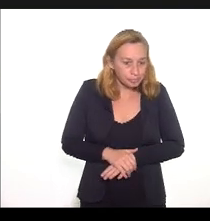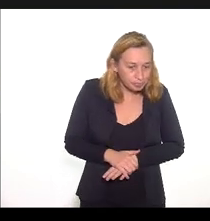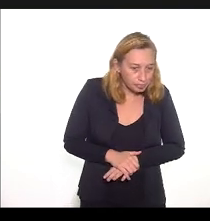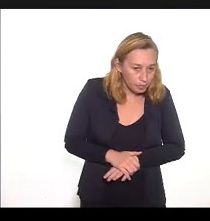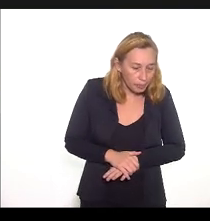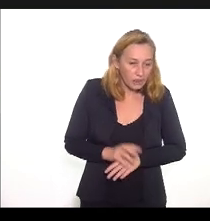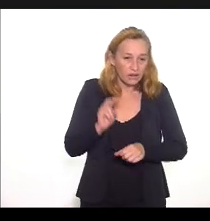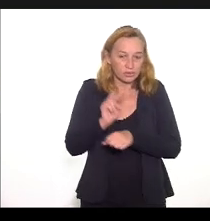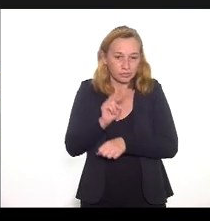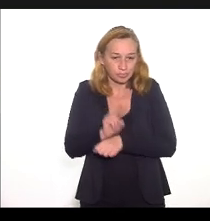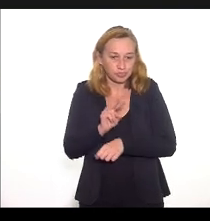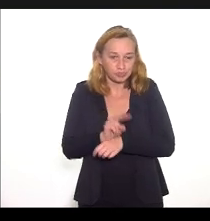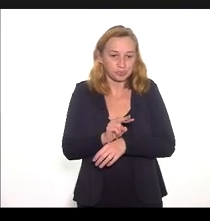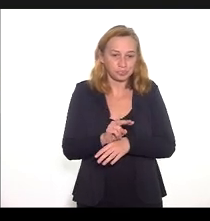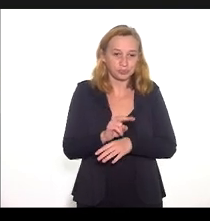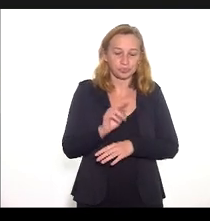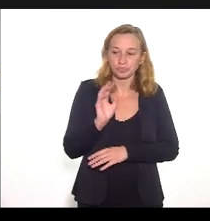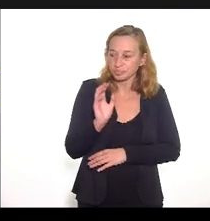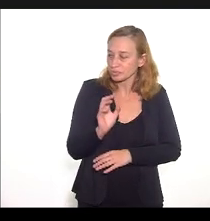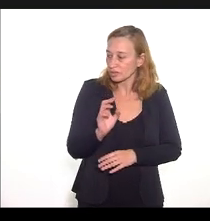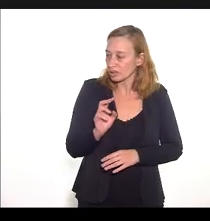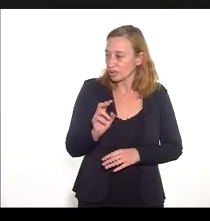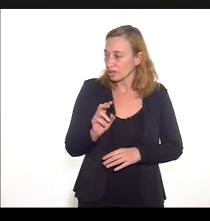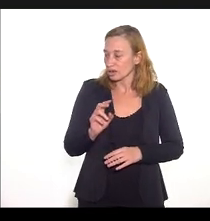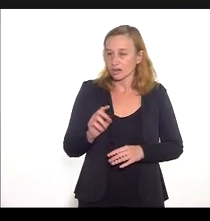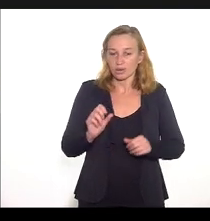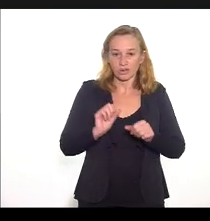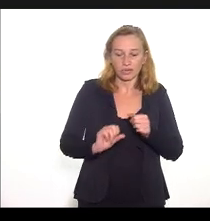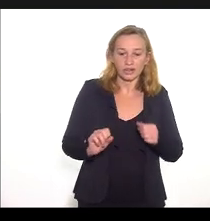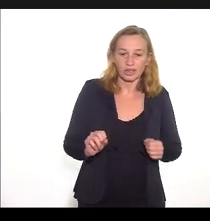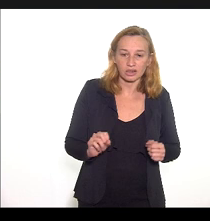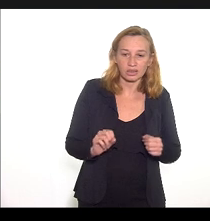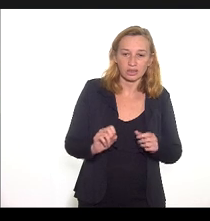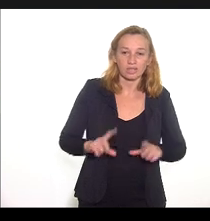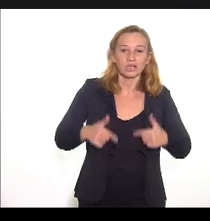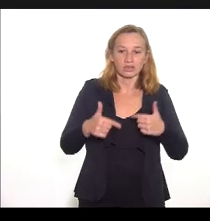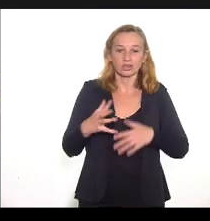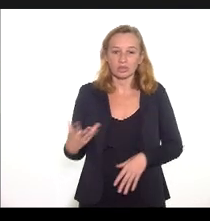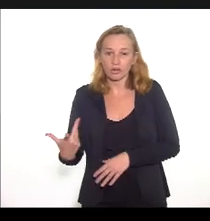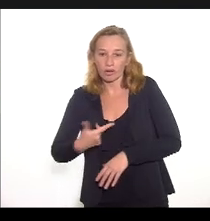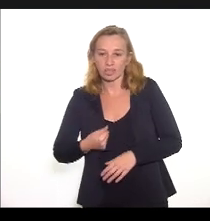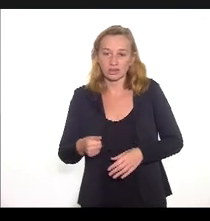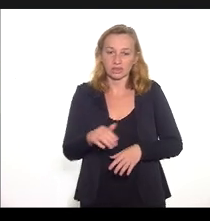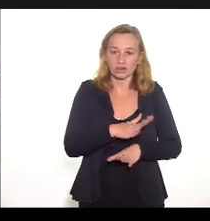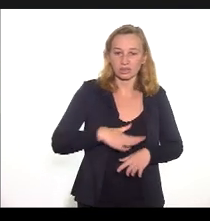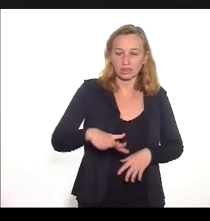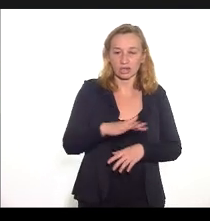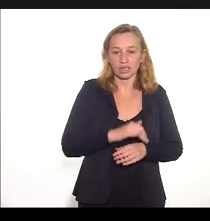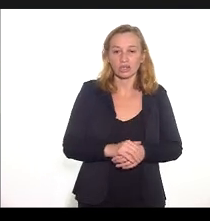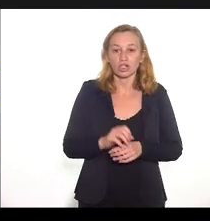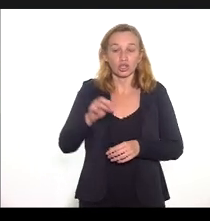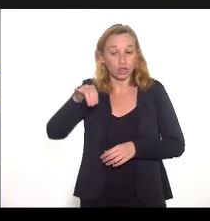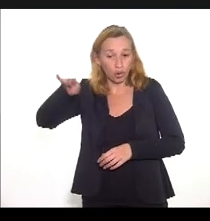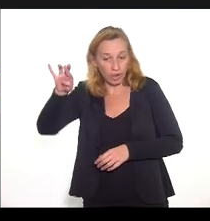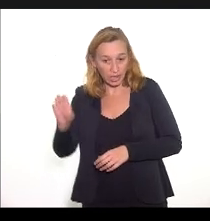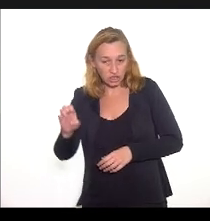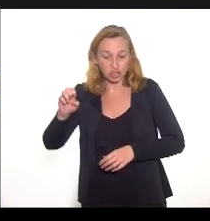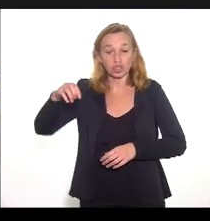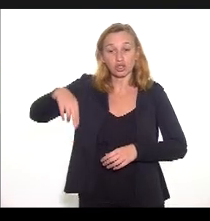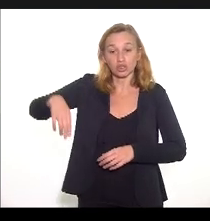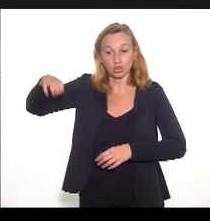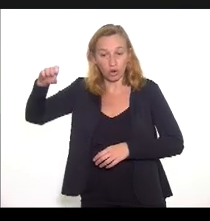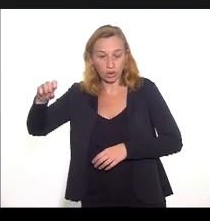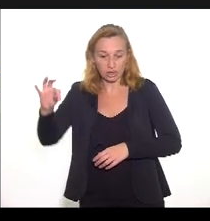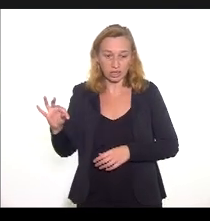da vigilância ambiental, foram realizadas ações de qualificação nas regiões Noroeste, Norte,